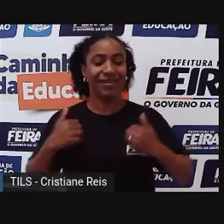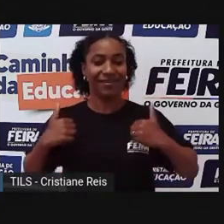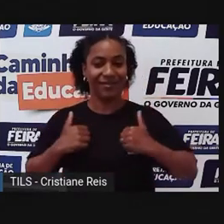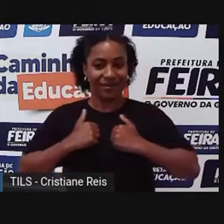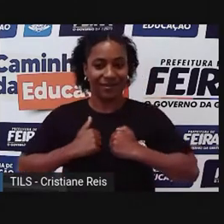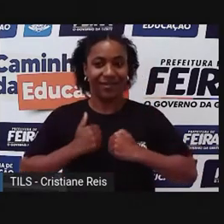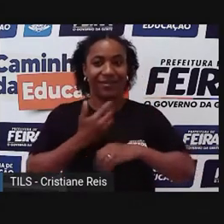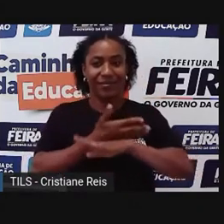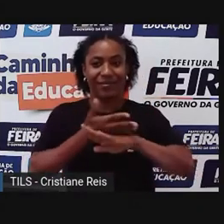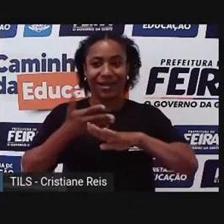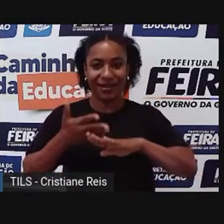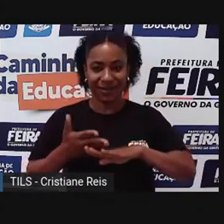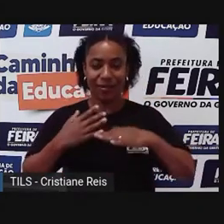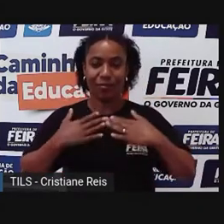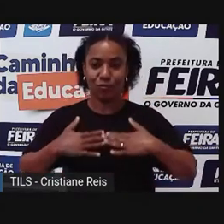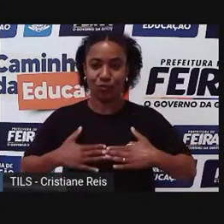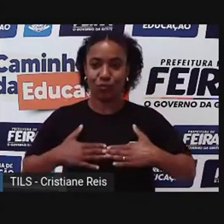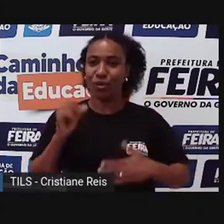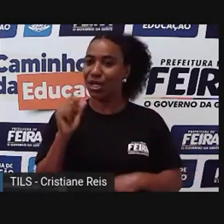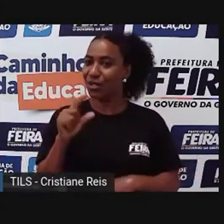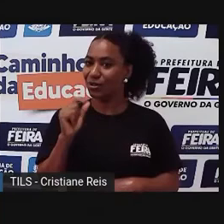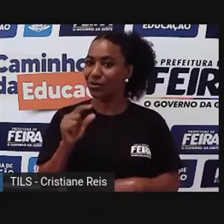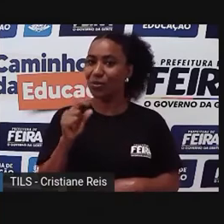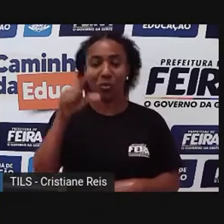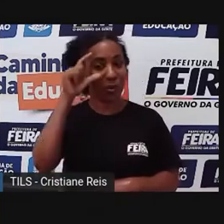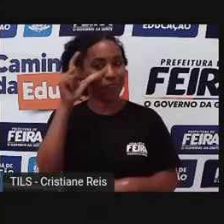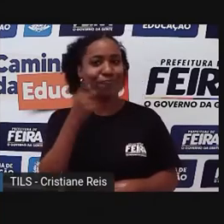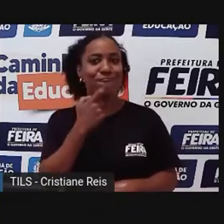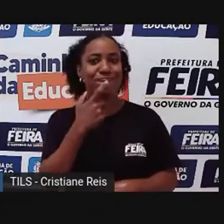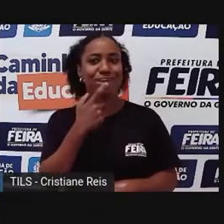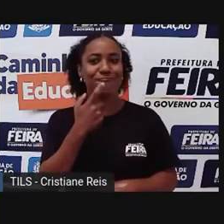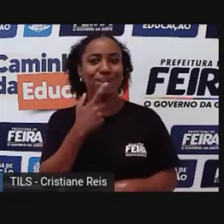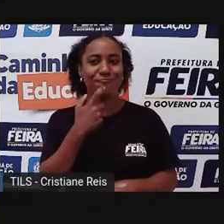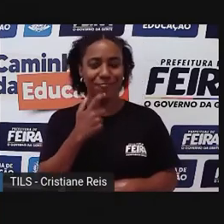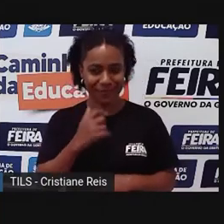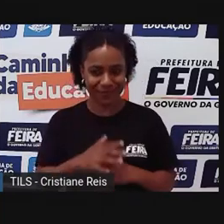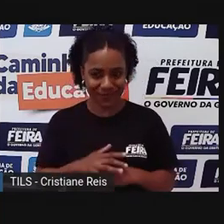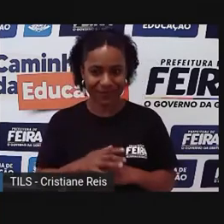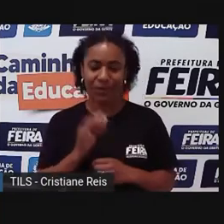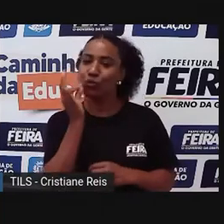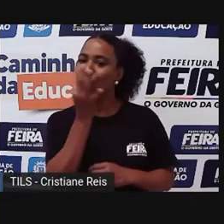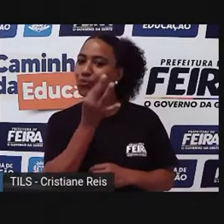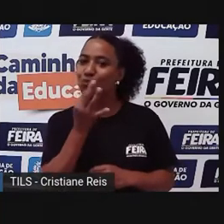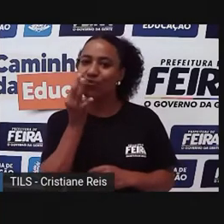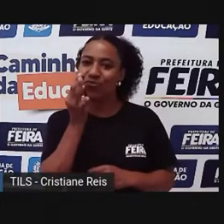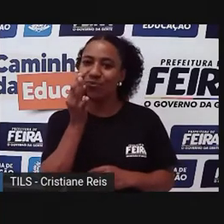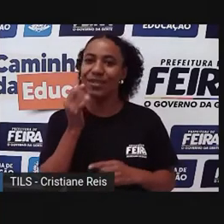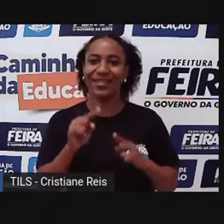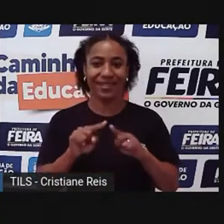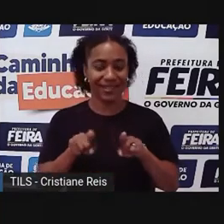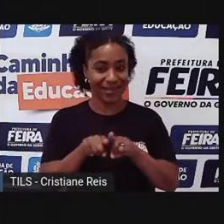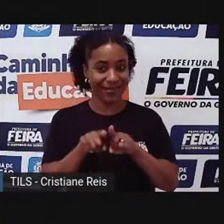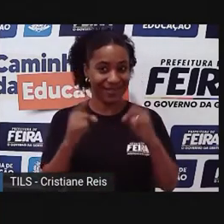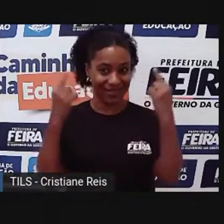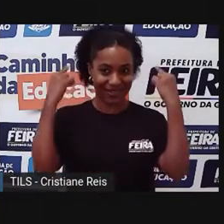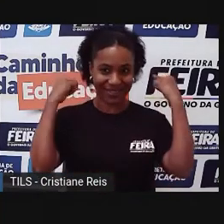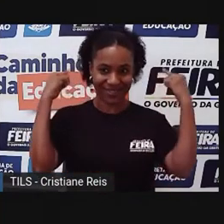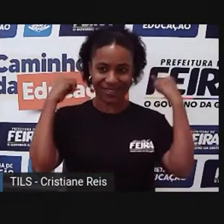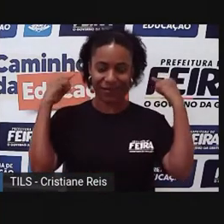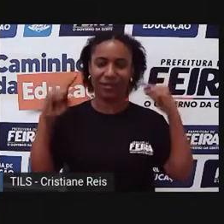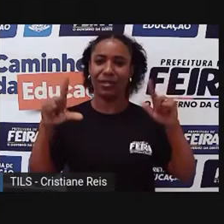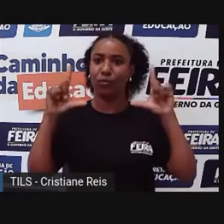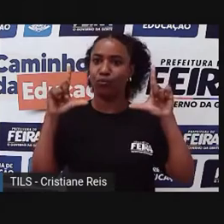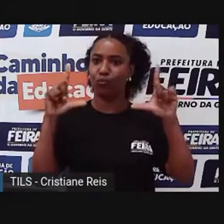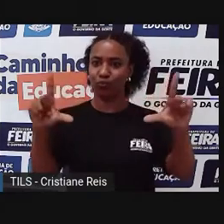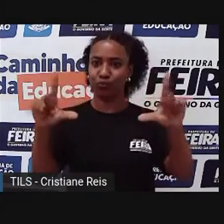azul, um óculos vermelhinho, um batom vermelho, e atrás de mim tem o logo da Prefeitura